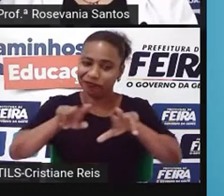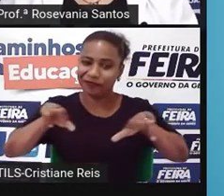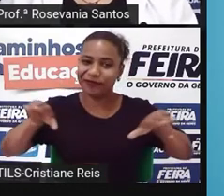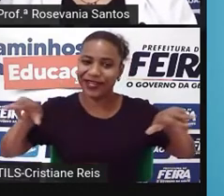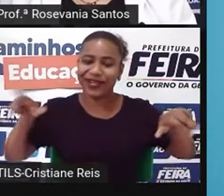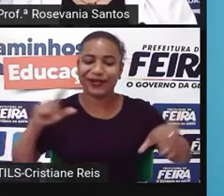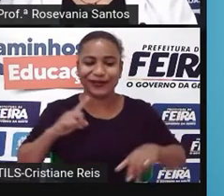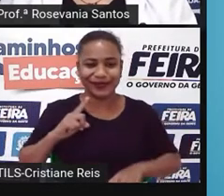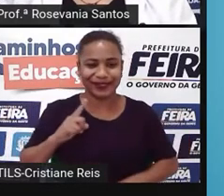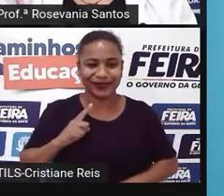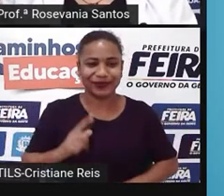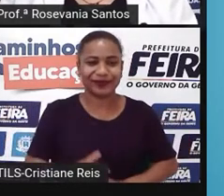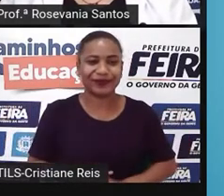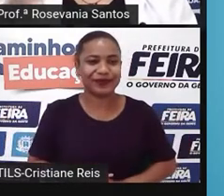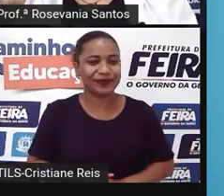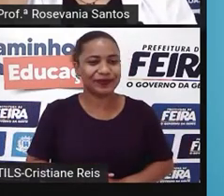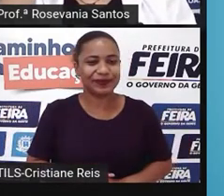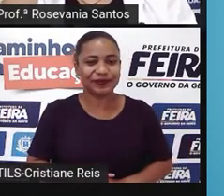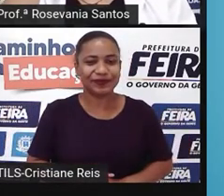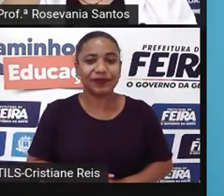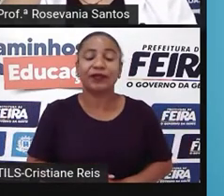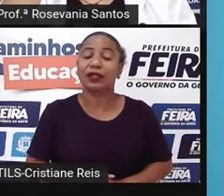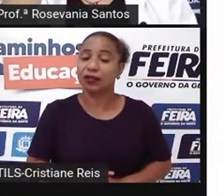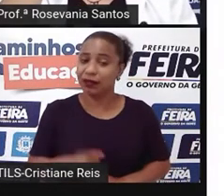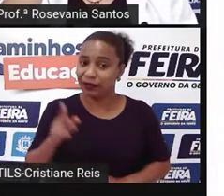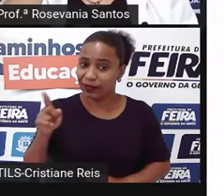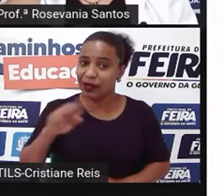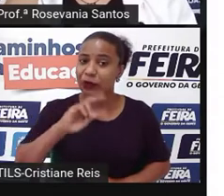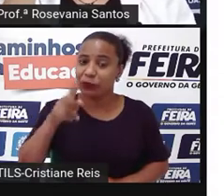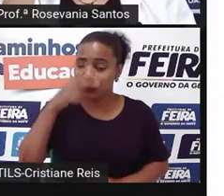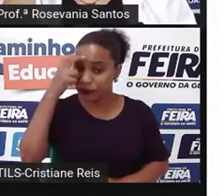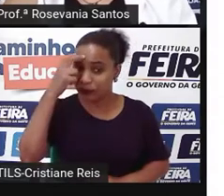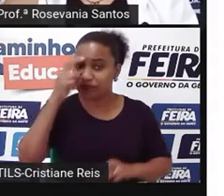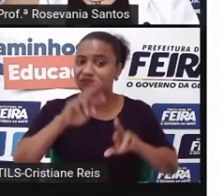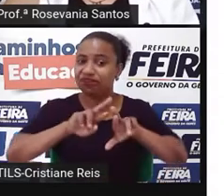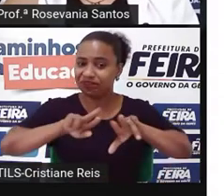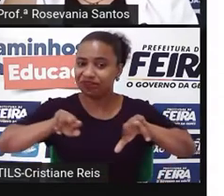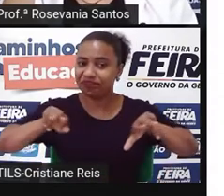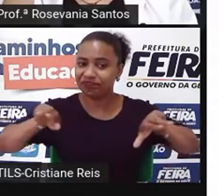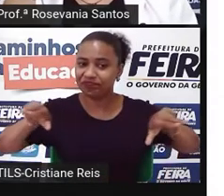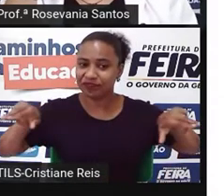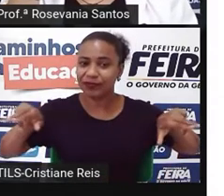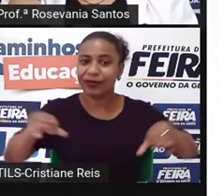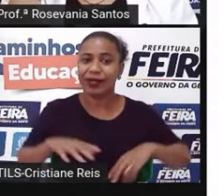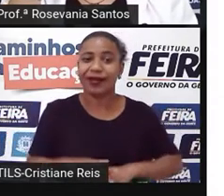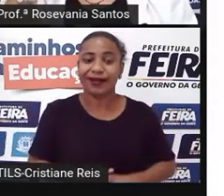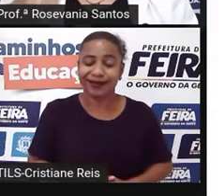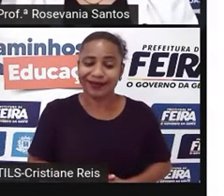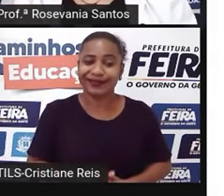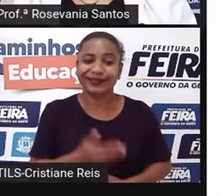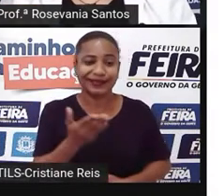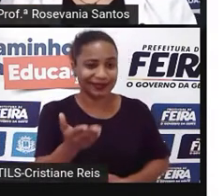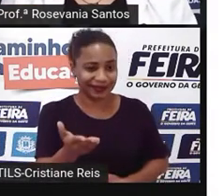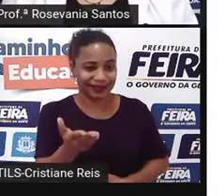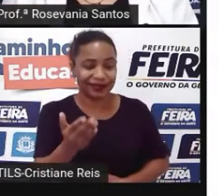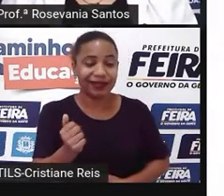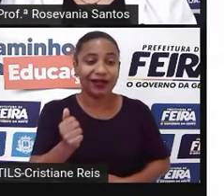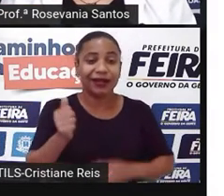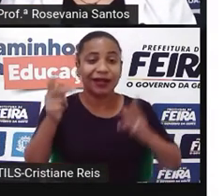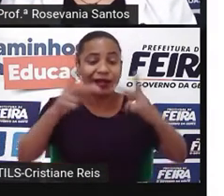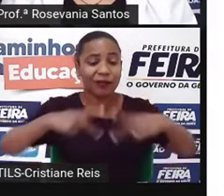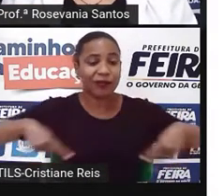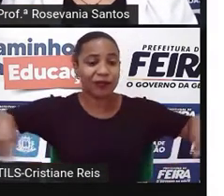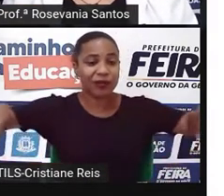bastante, bora dizer assim, diversificada a cultura. Falando da população, como eu disse para vocês, a